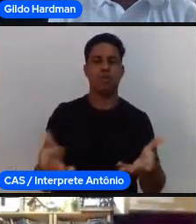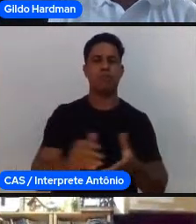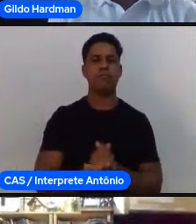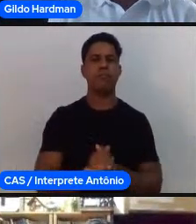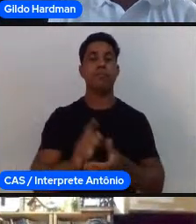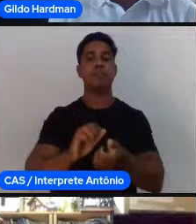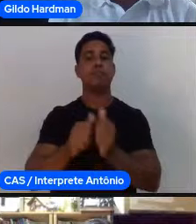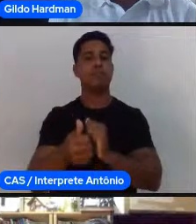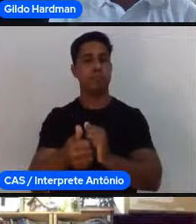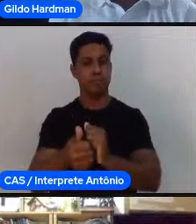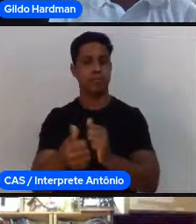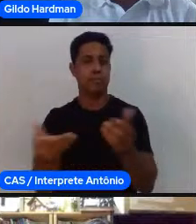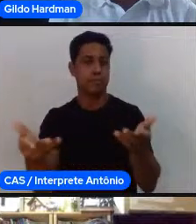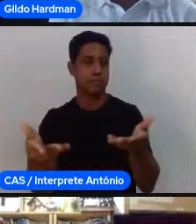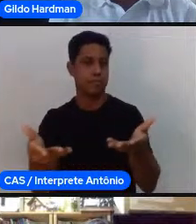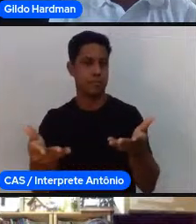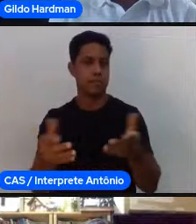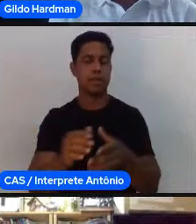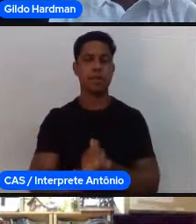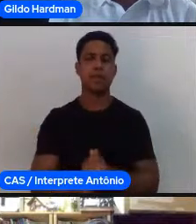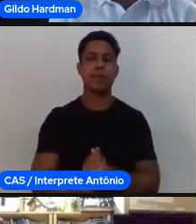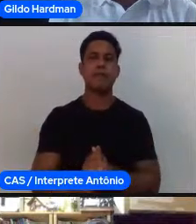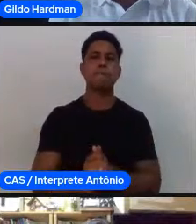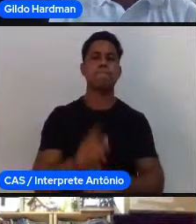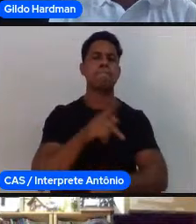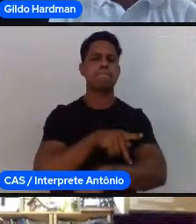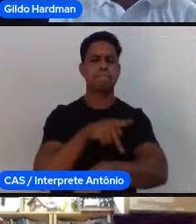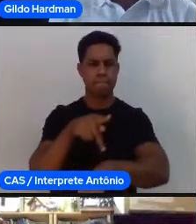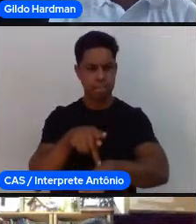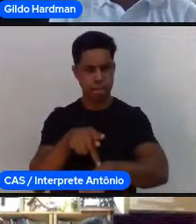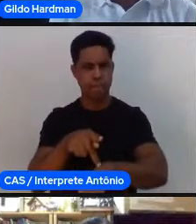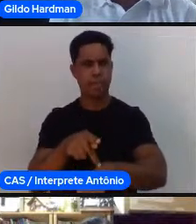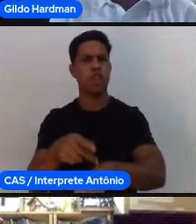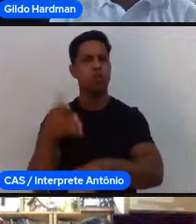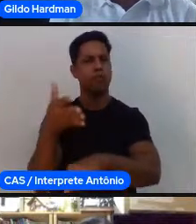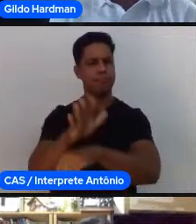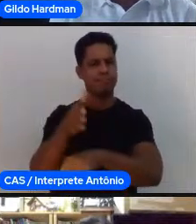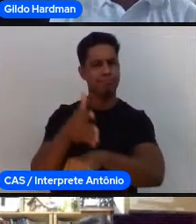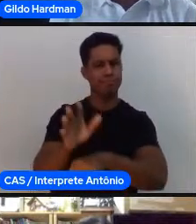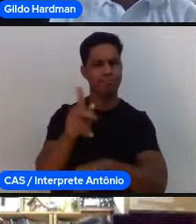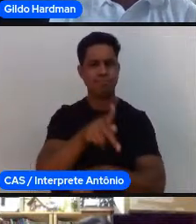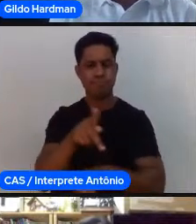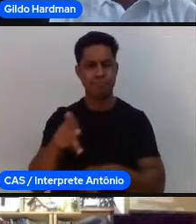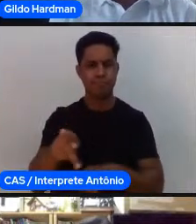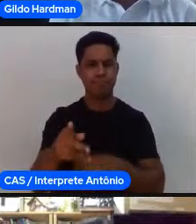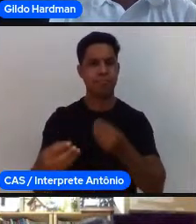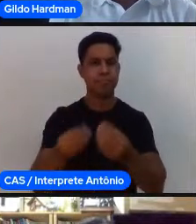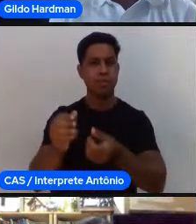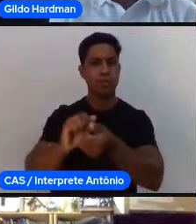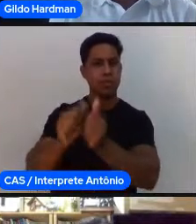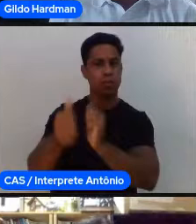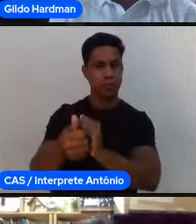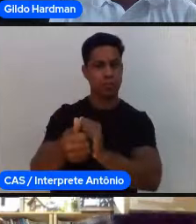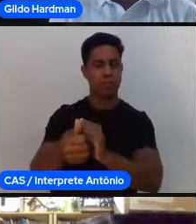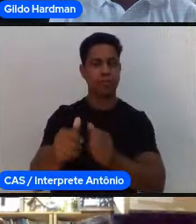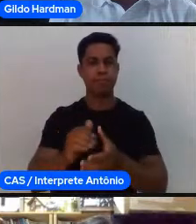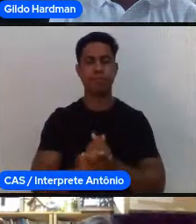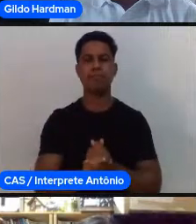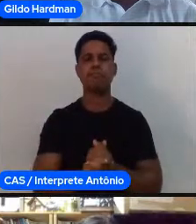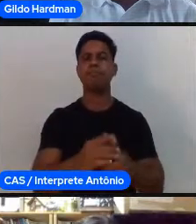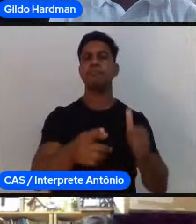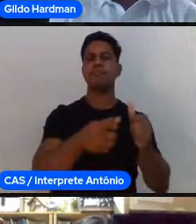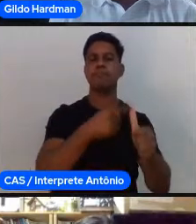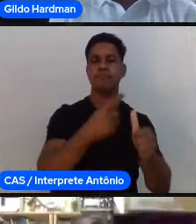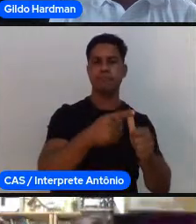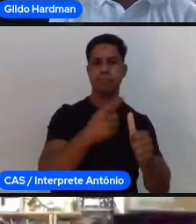intervenção de professores e professoras, treinadores e treinadoras, eu quero destacar duas observações, né? A primeira é a amplitude da educação